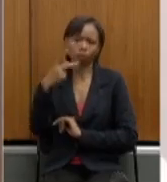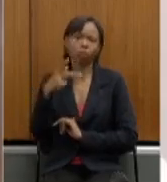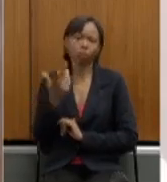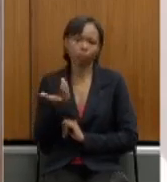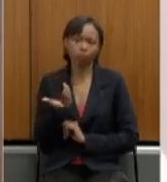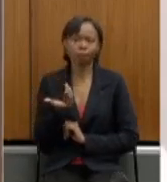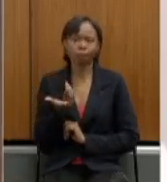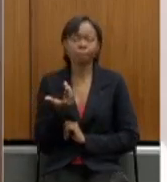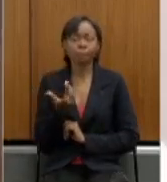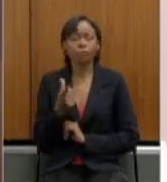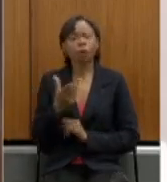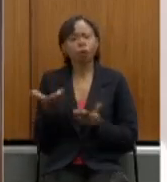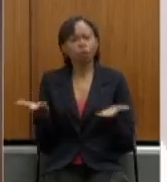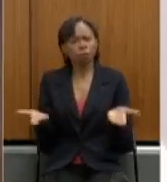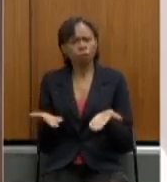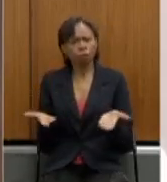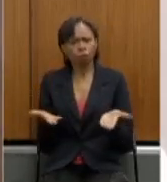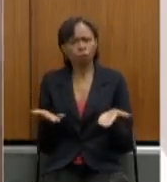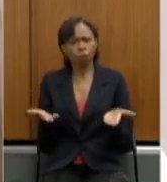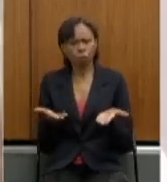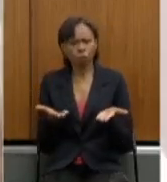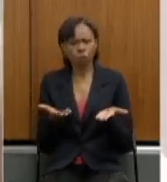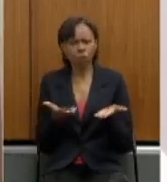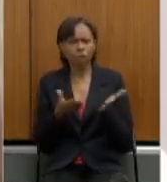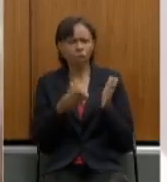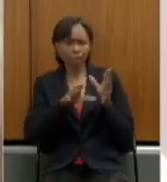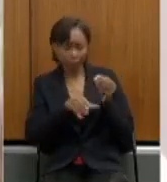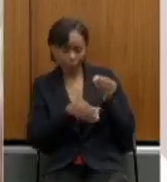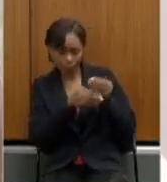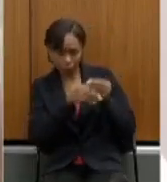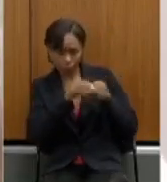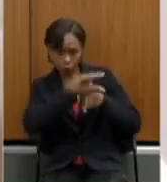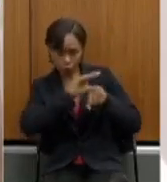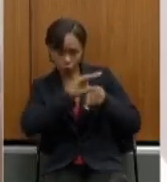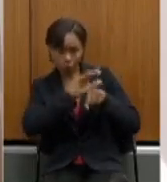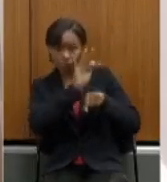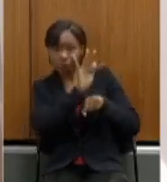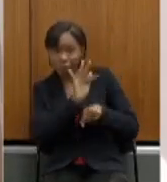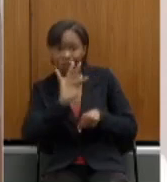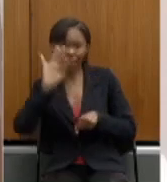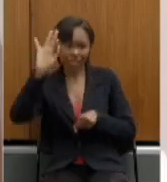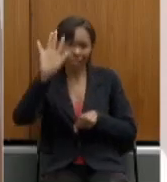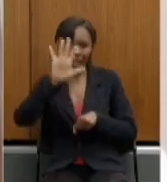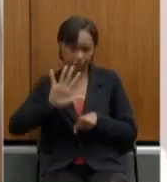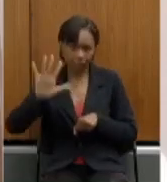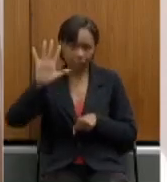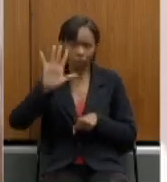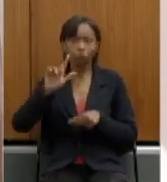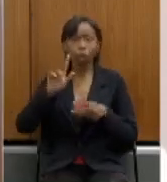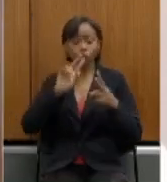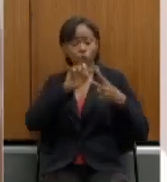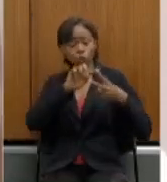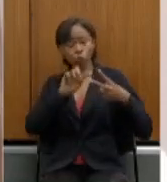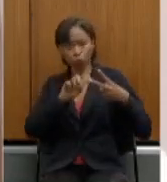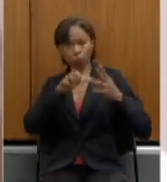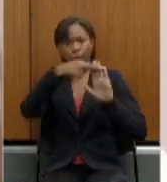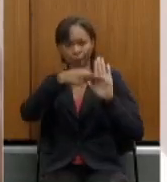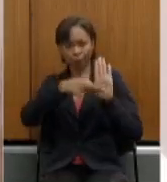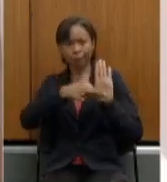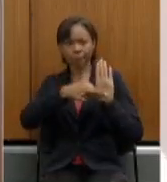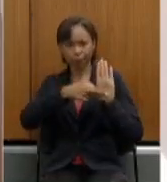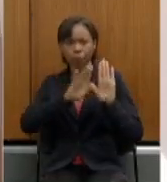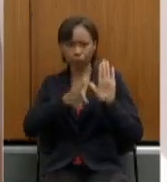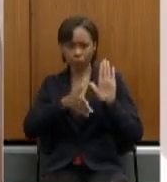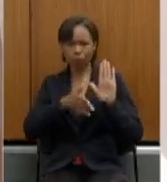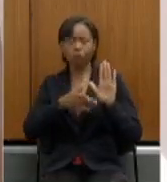existem hoje, na nossa emenda constitucional federal foram feitas basicamente duas grandes regras, uma